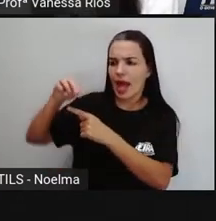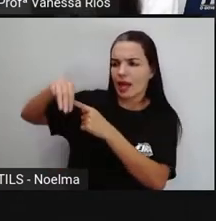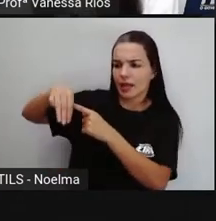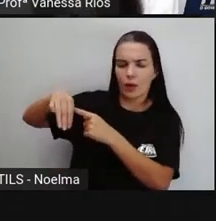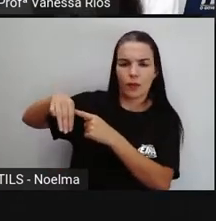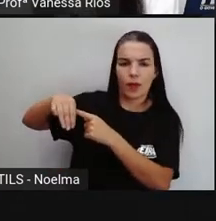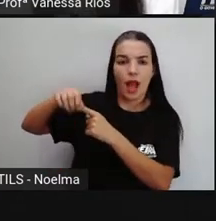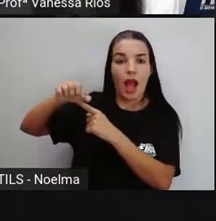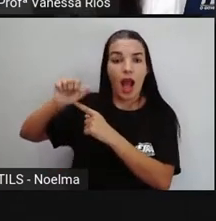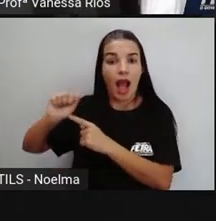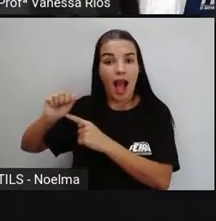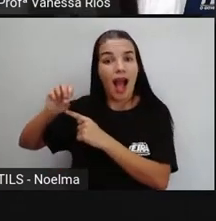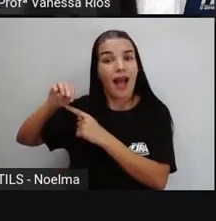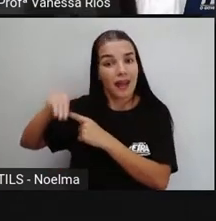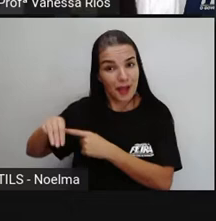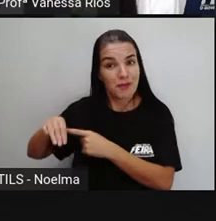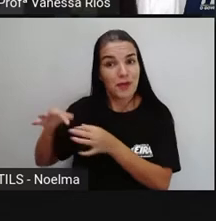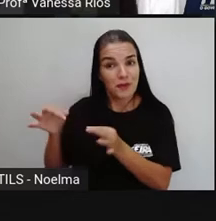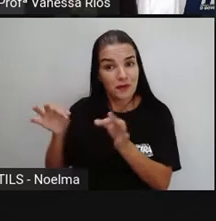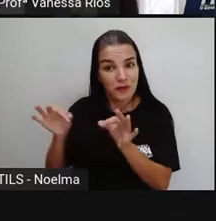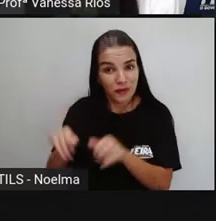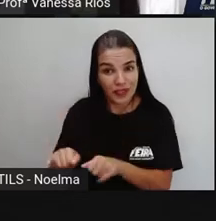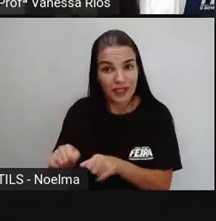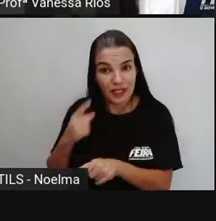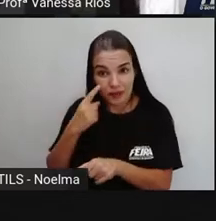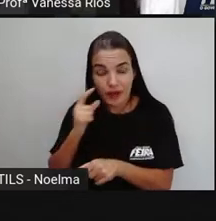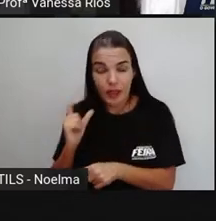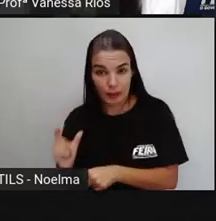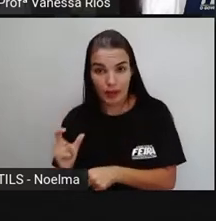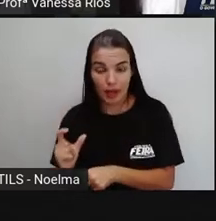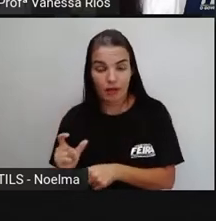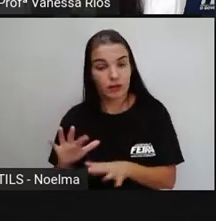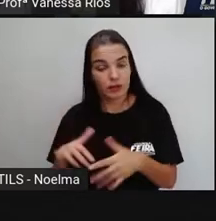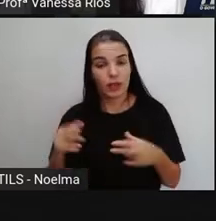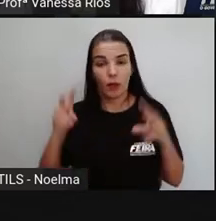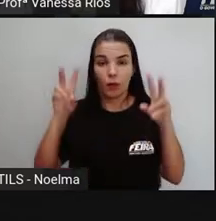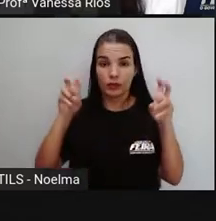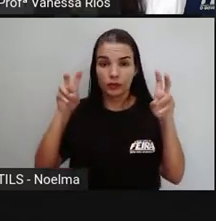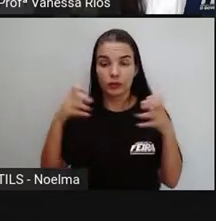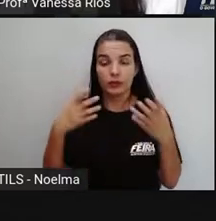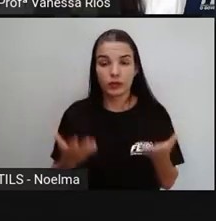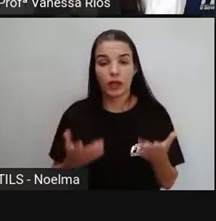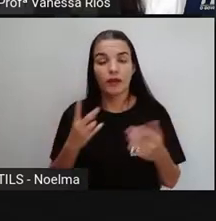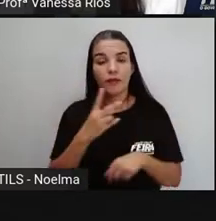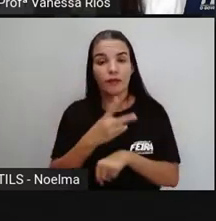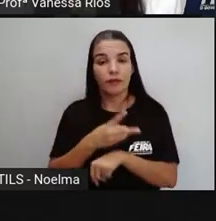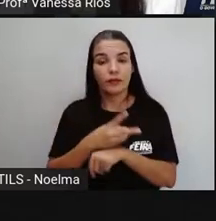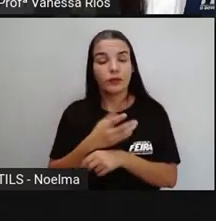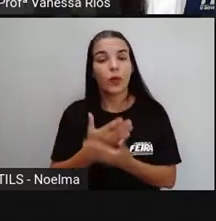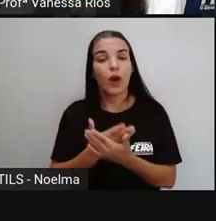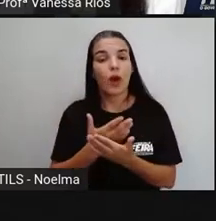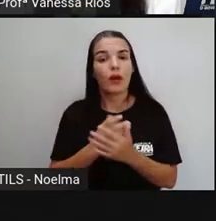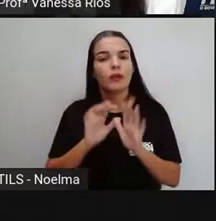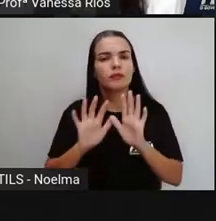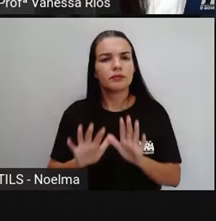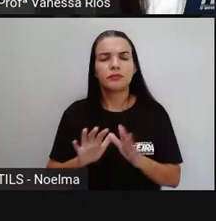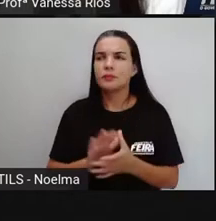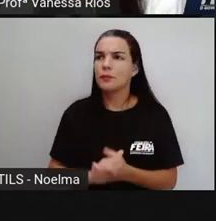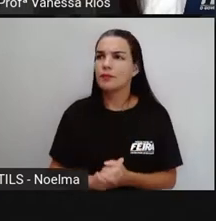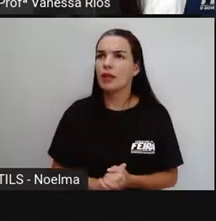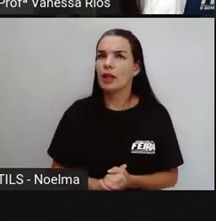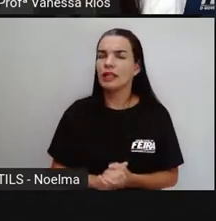que é aí o tema do assunto que nós estamos estudando, né? Nesta vídeo-aula. Será que a Pró escreveu